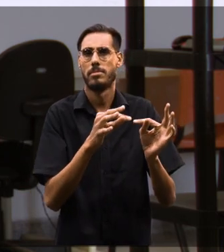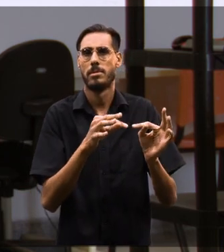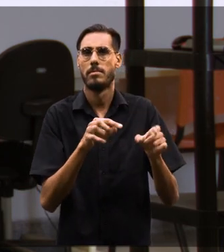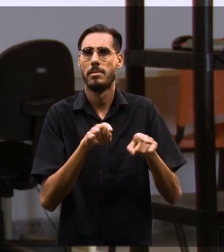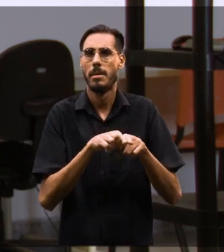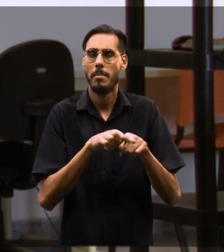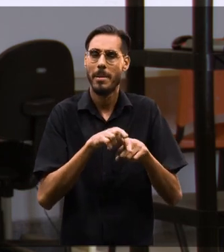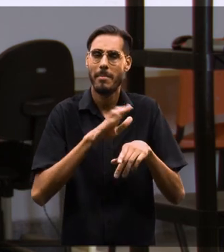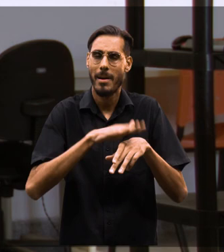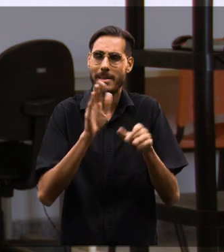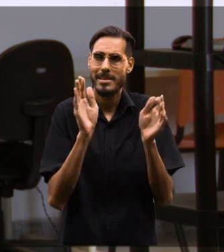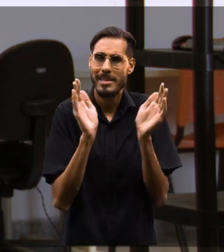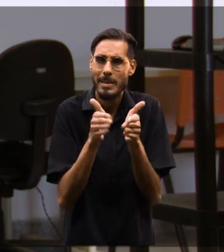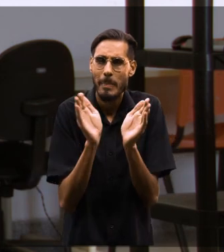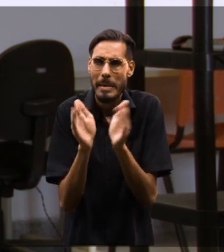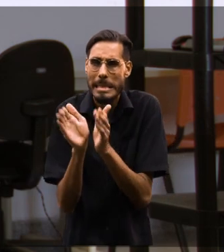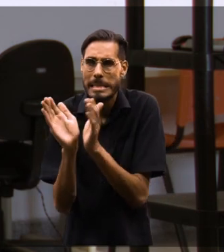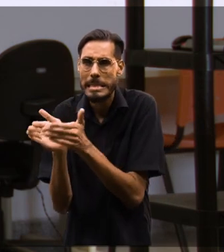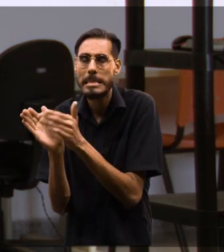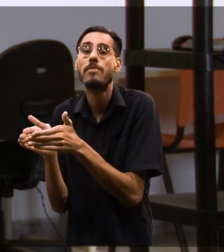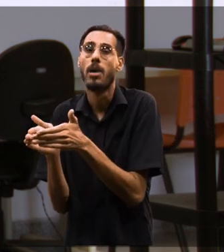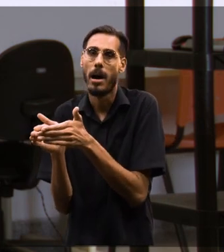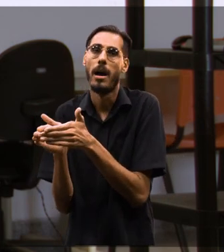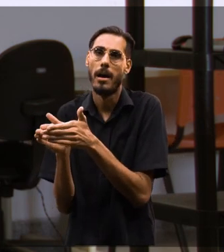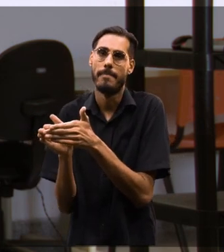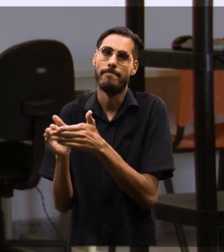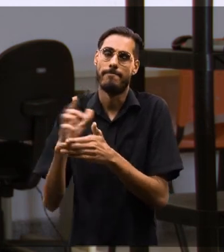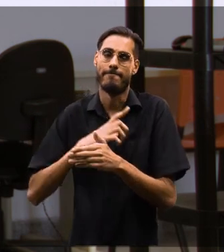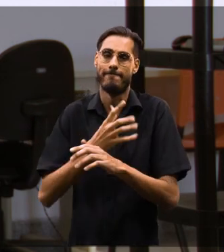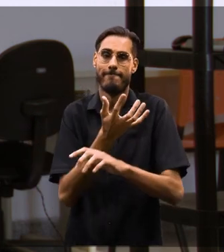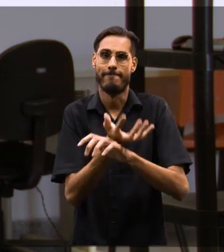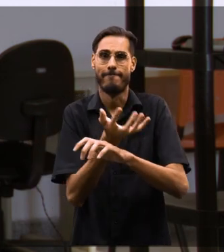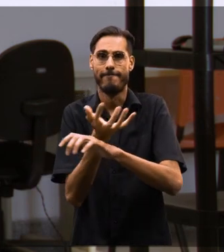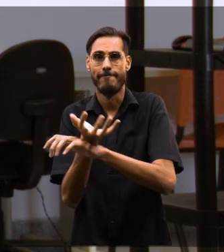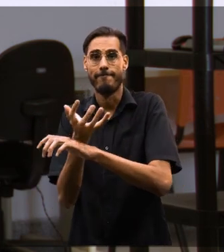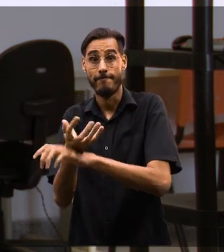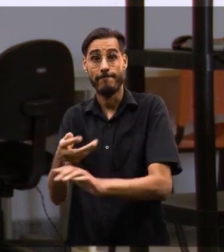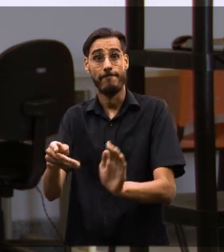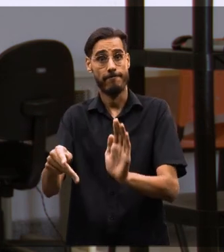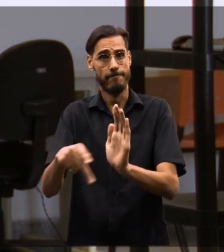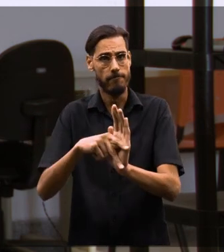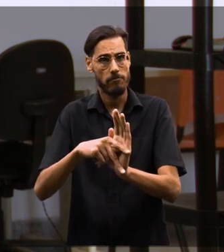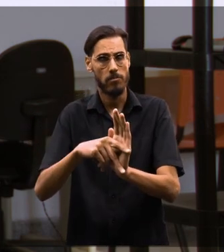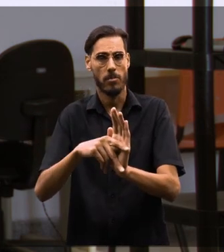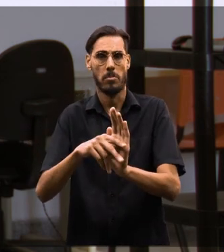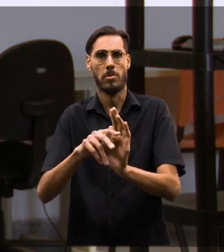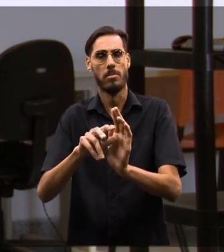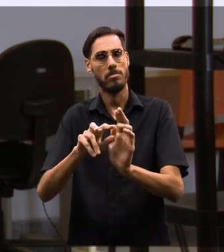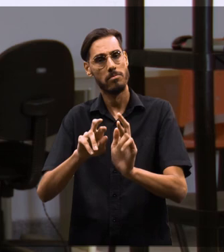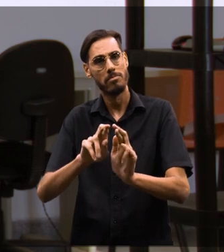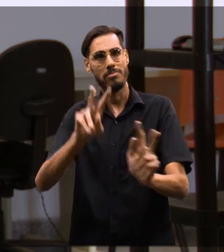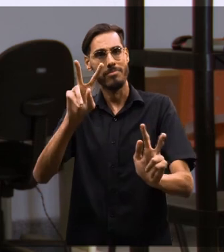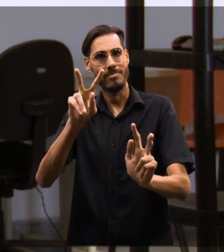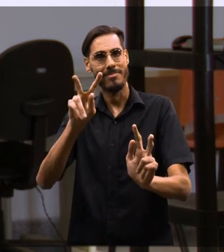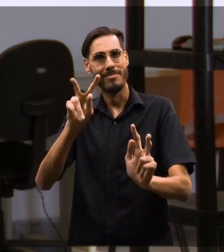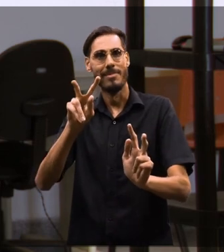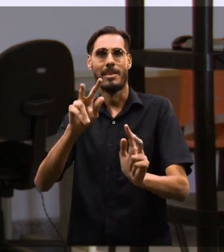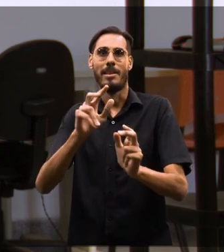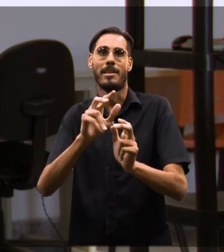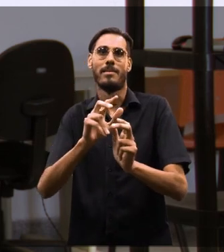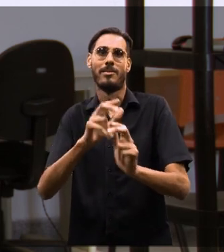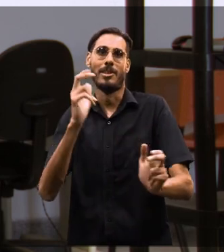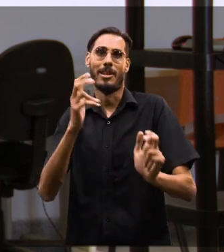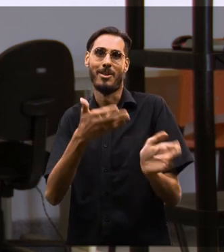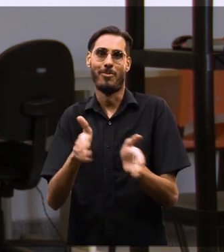conteúdos mais específicos, nós temos aí sim as matérias que fazem parte e que diferenciam a